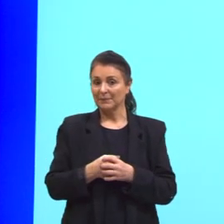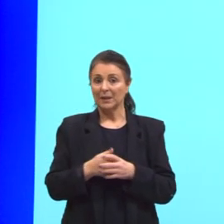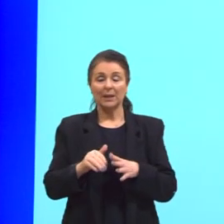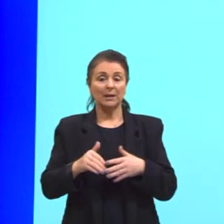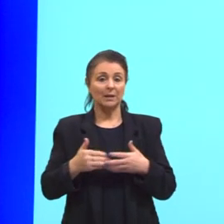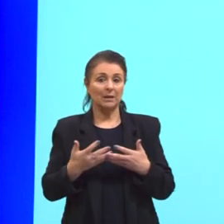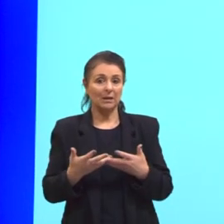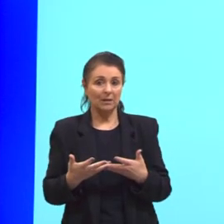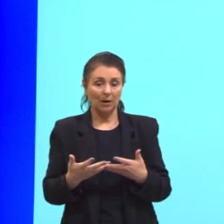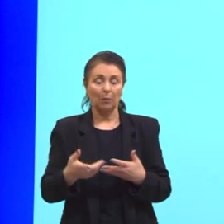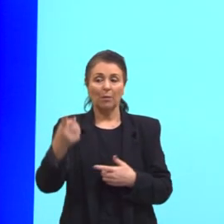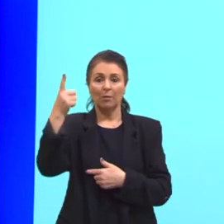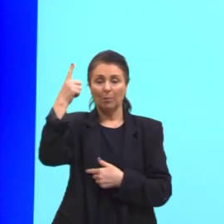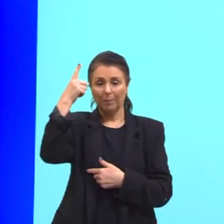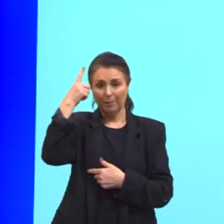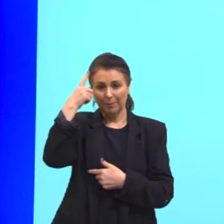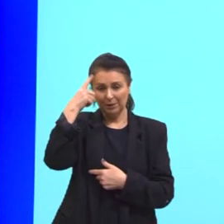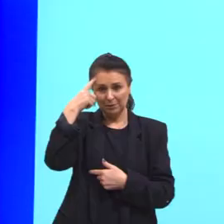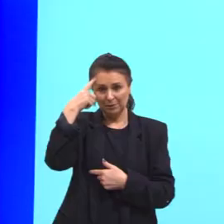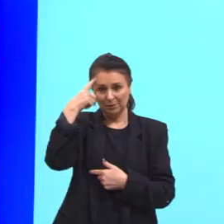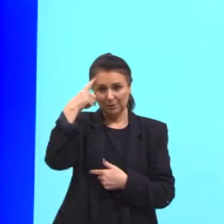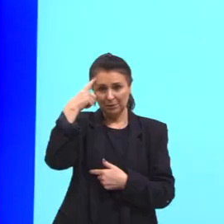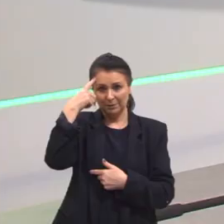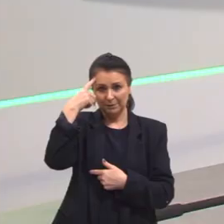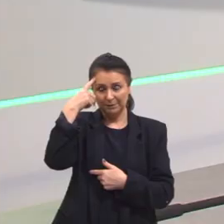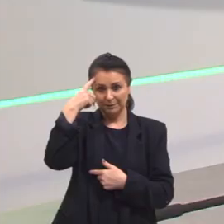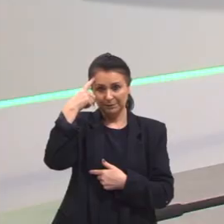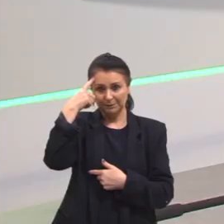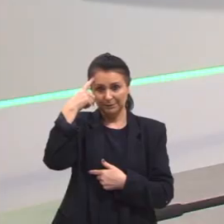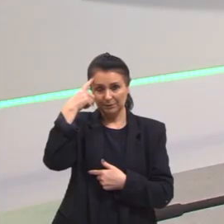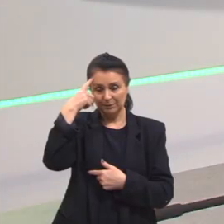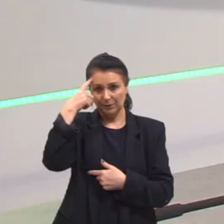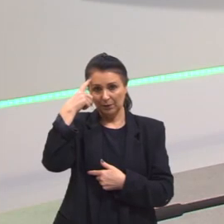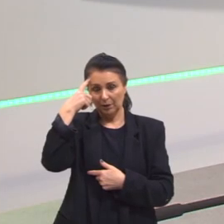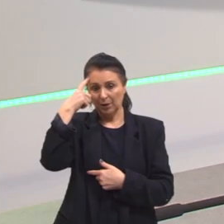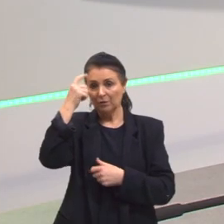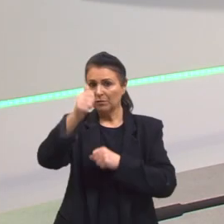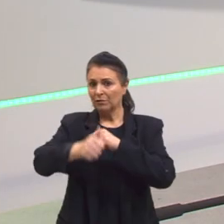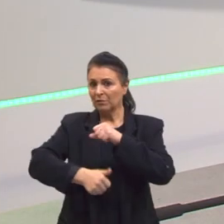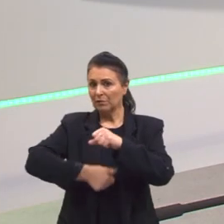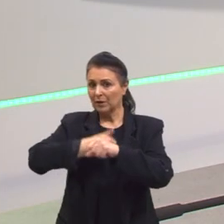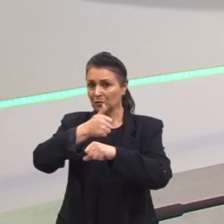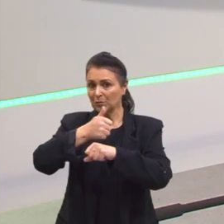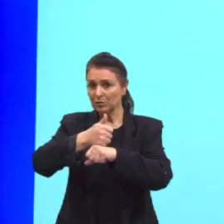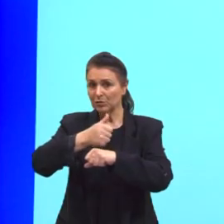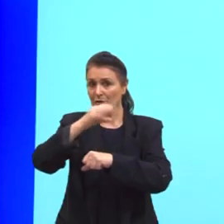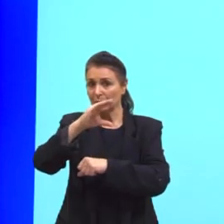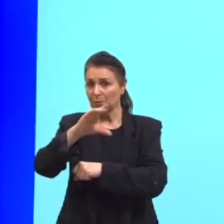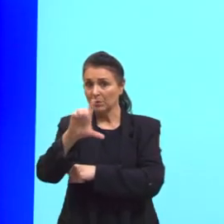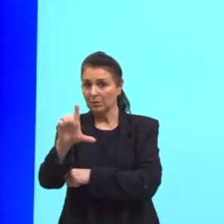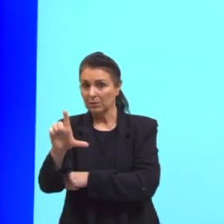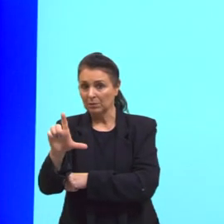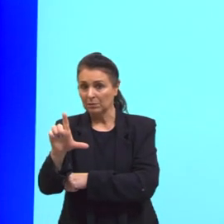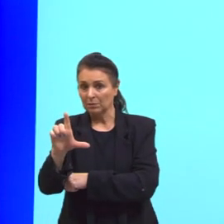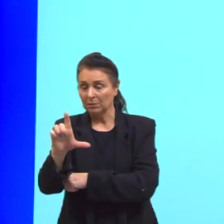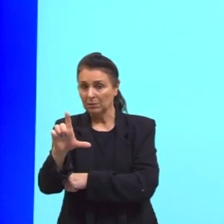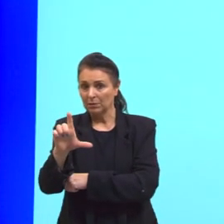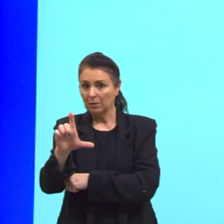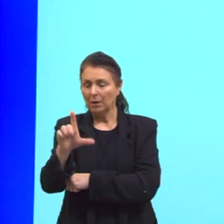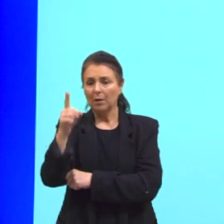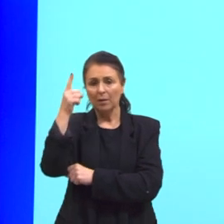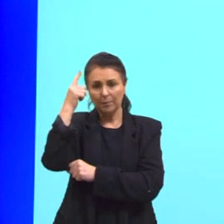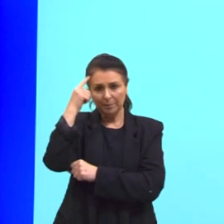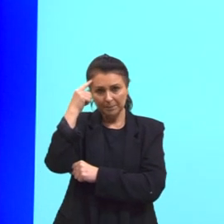Então, vamos pensar o seguinte, gente. Vai substituir o cálcio. Então, vamos